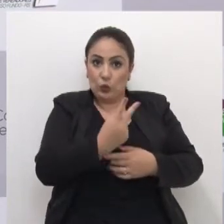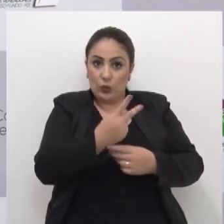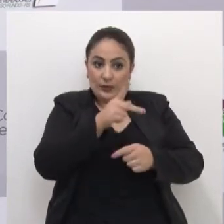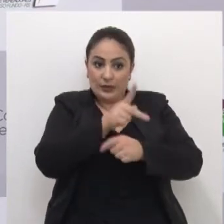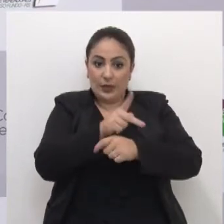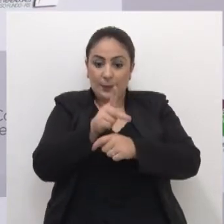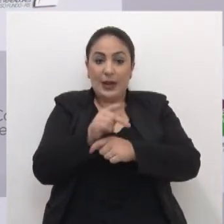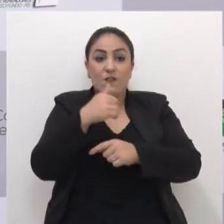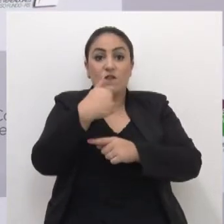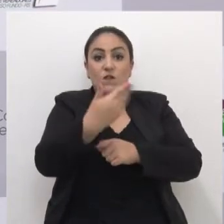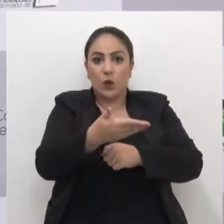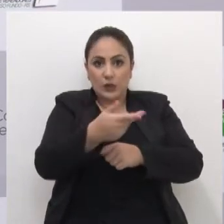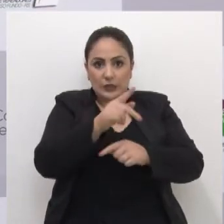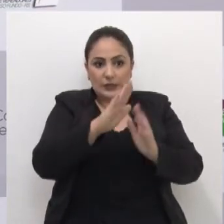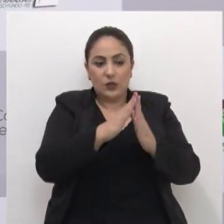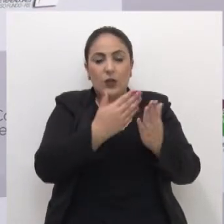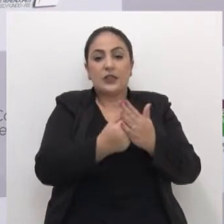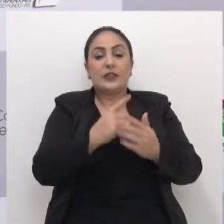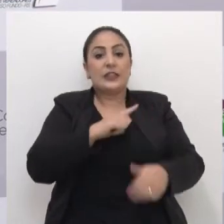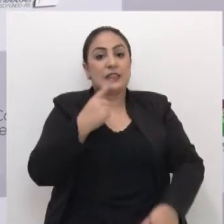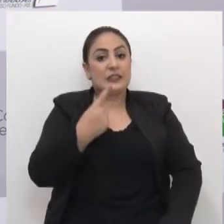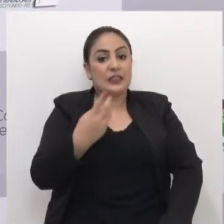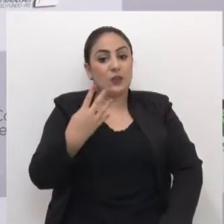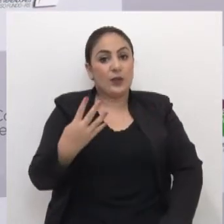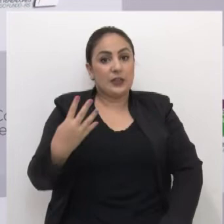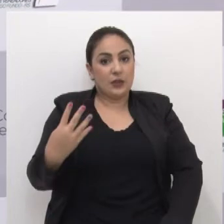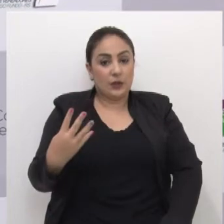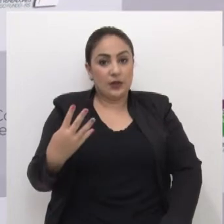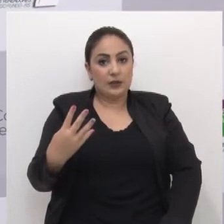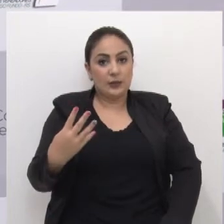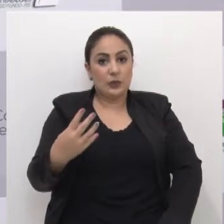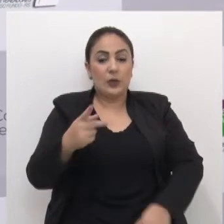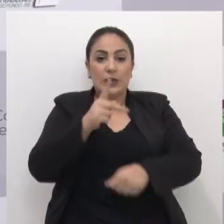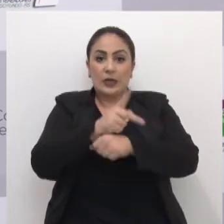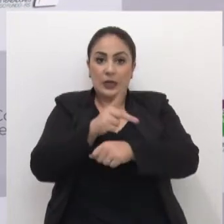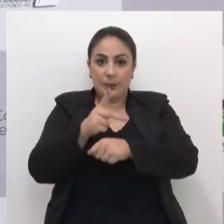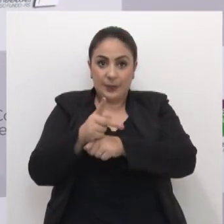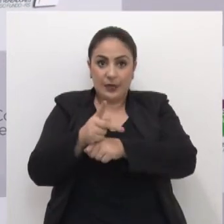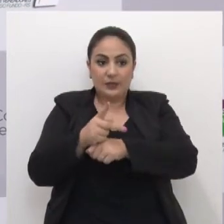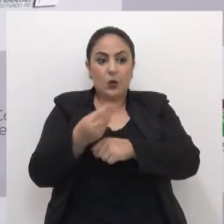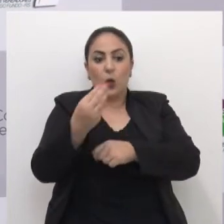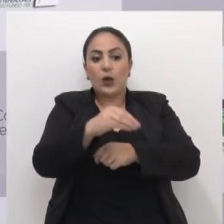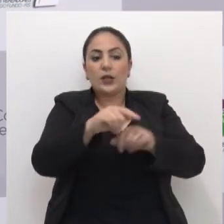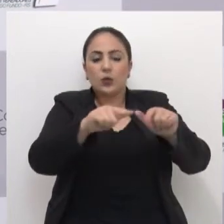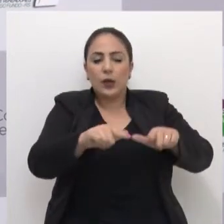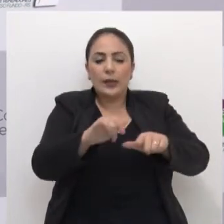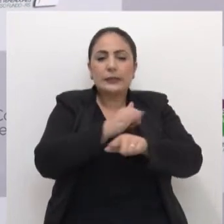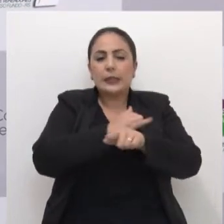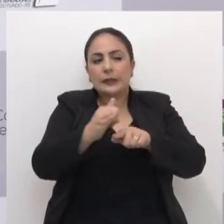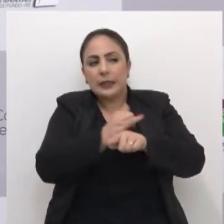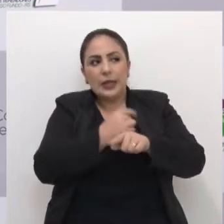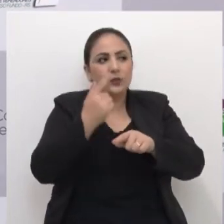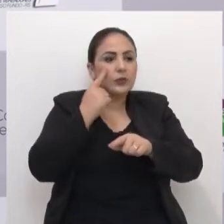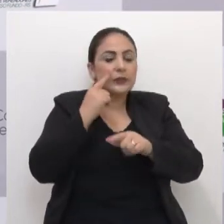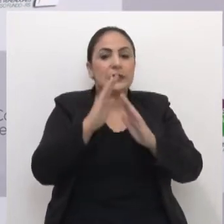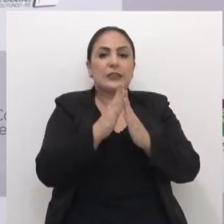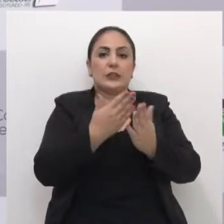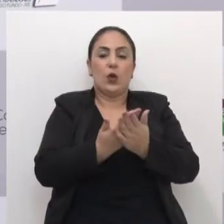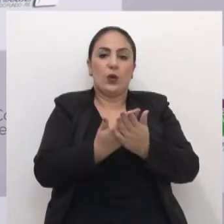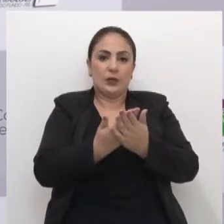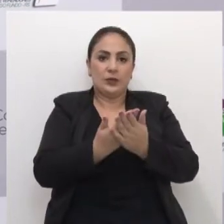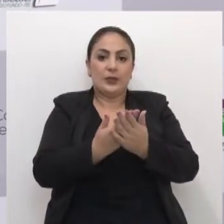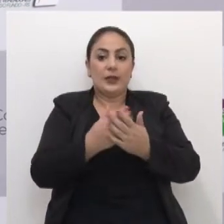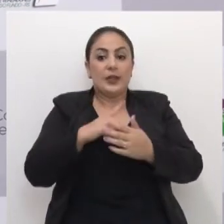sua parte externa, então serão 144 câmeras instaladas em pontos estratégicos de cada escola. E essas